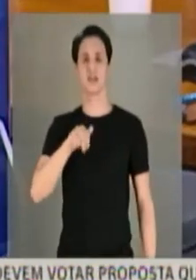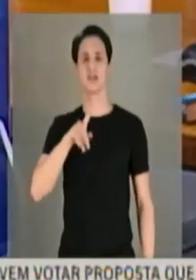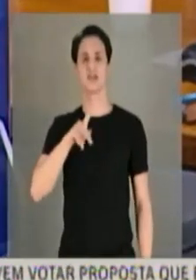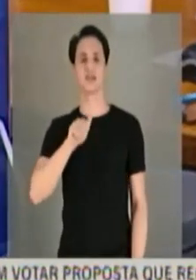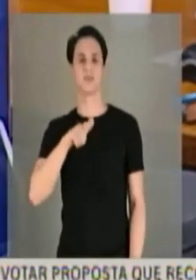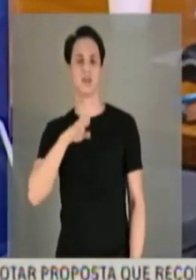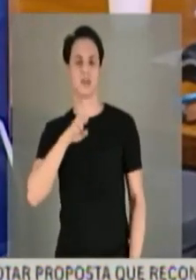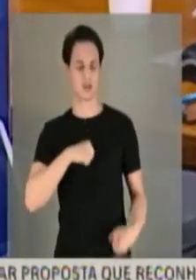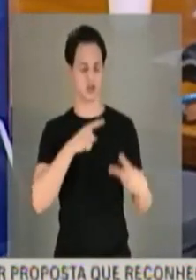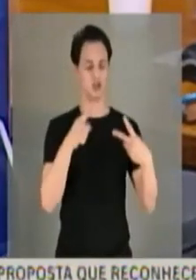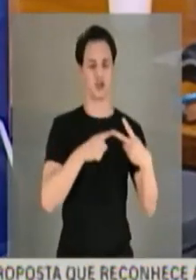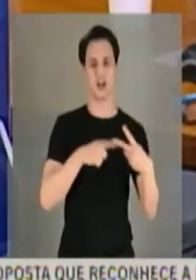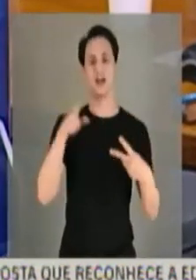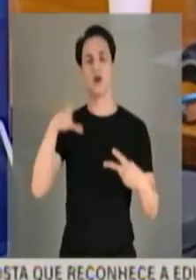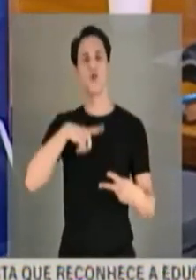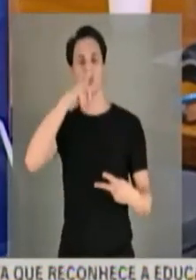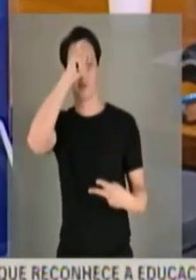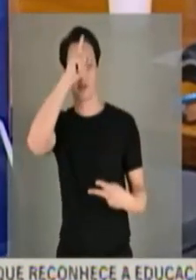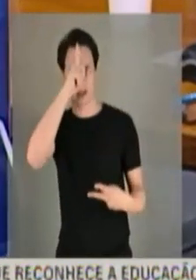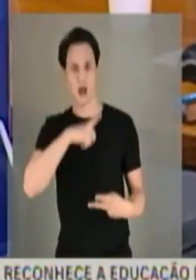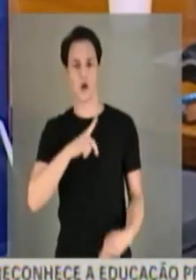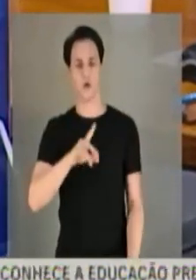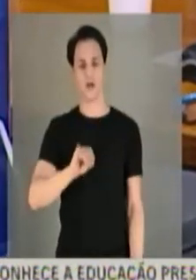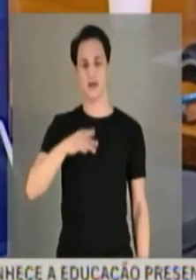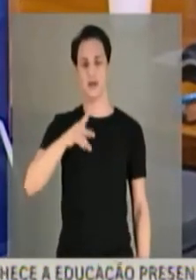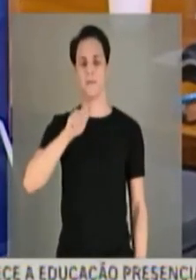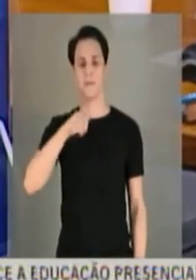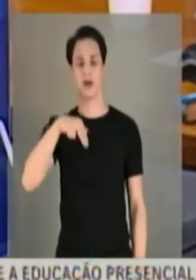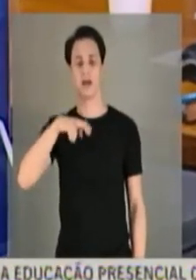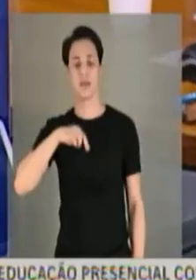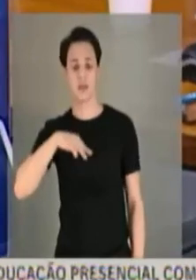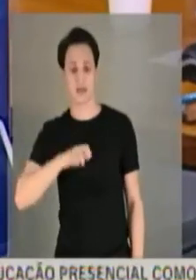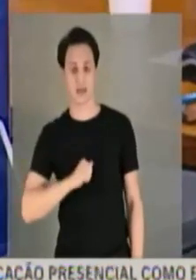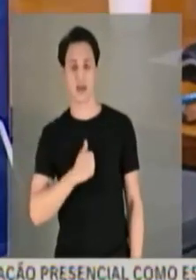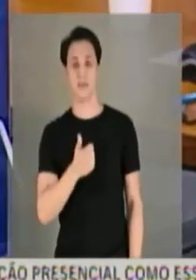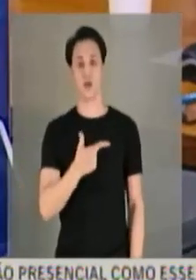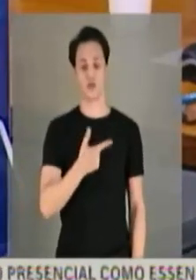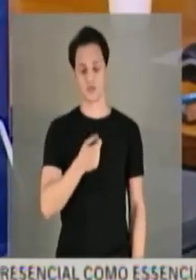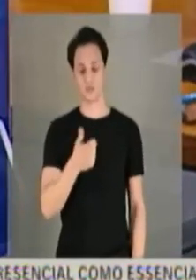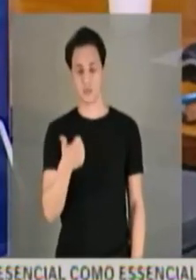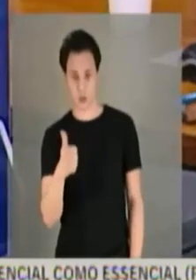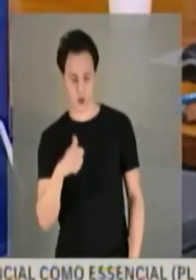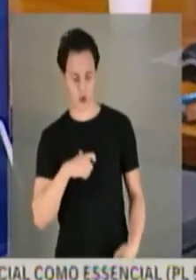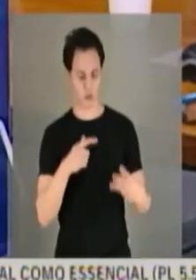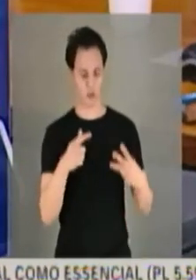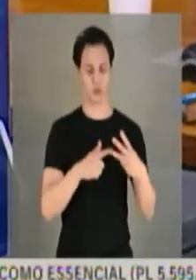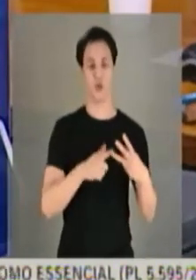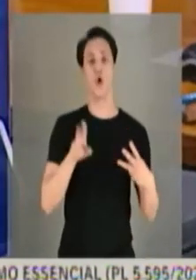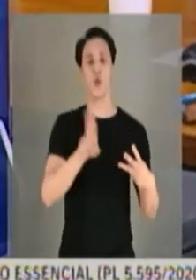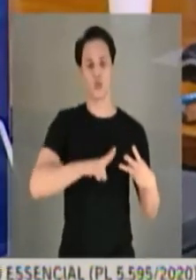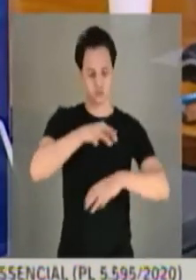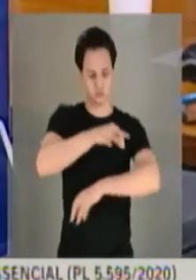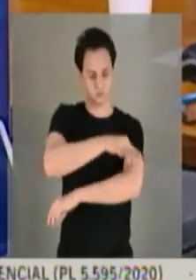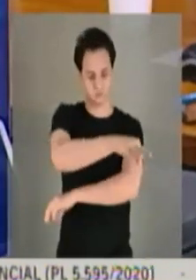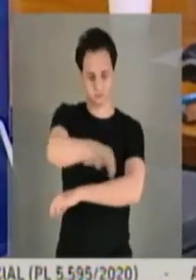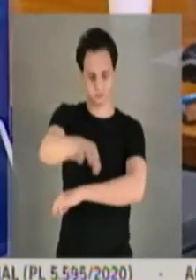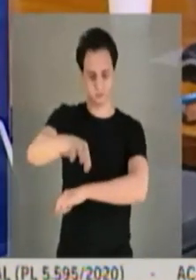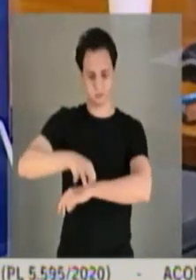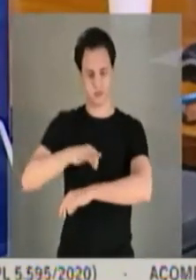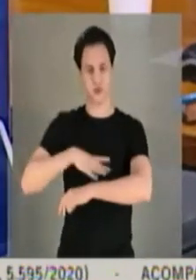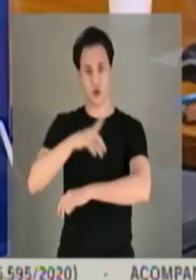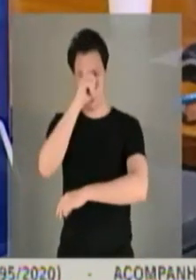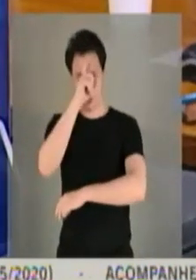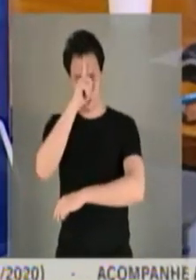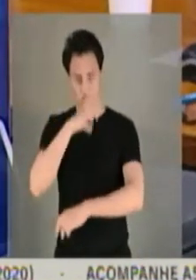Ipanema para aquisição de equipamentos. Eu vou pulando um por um. Em 2011. Sessão de uso de terreno para um hospital